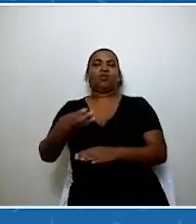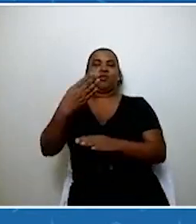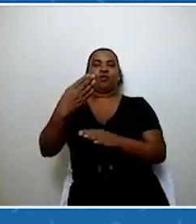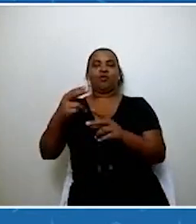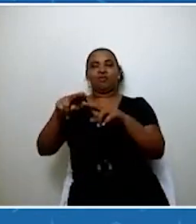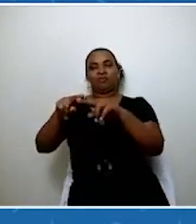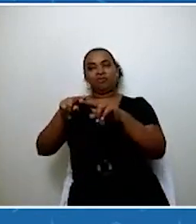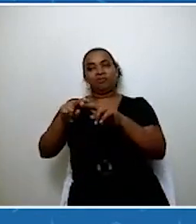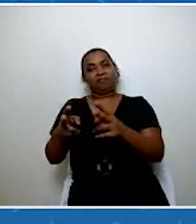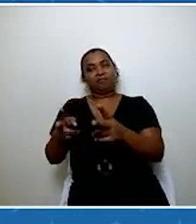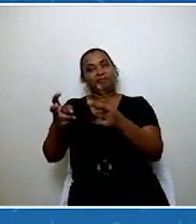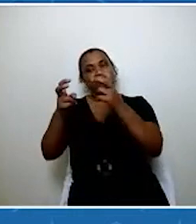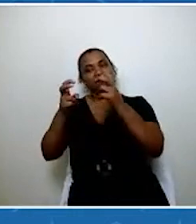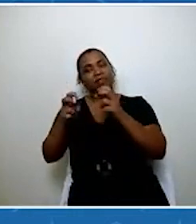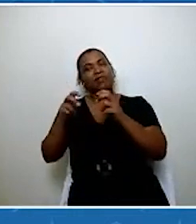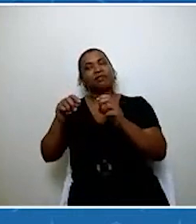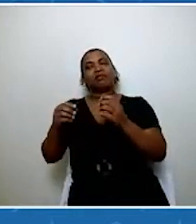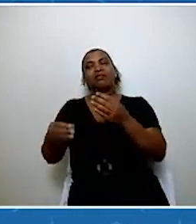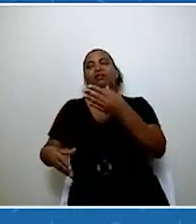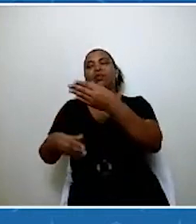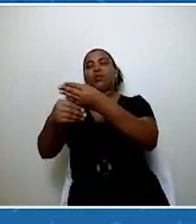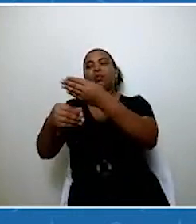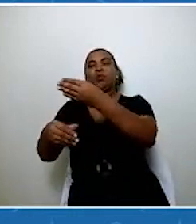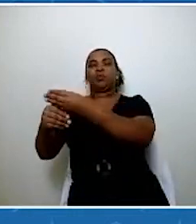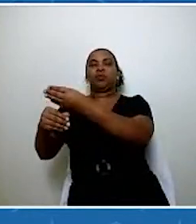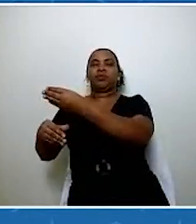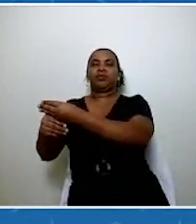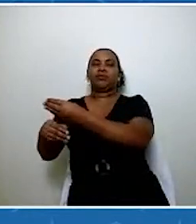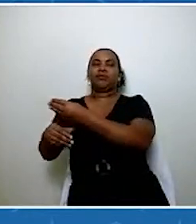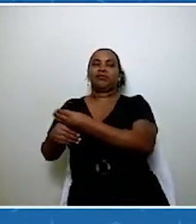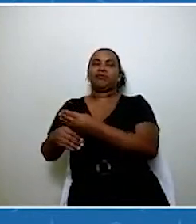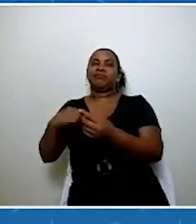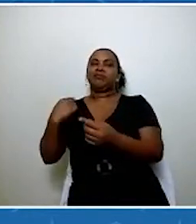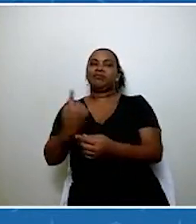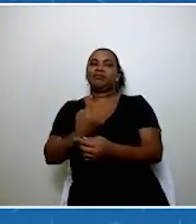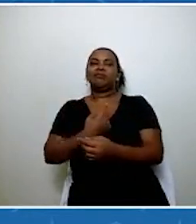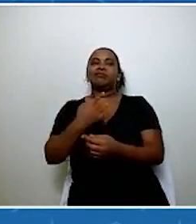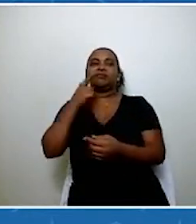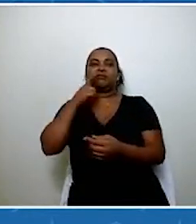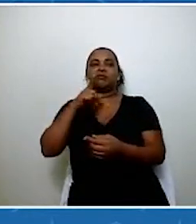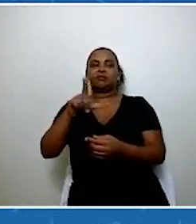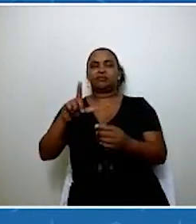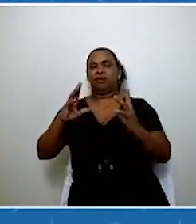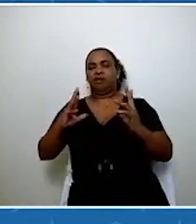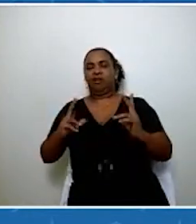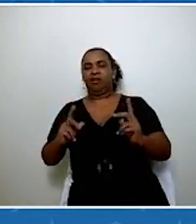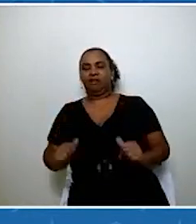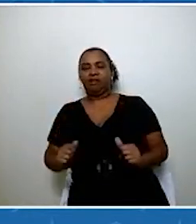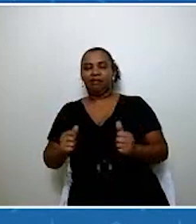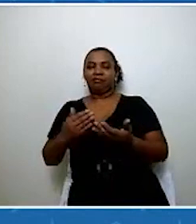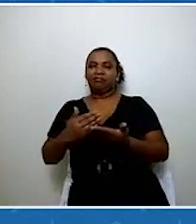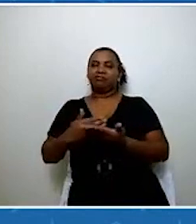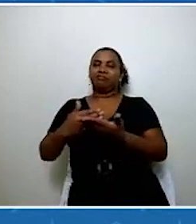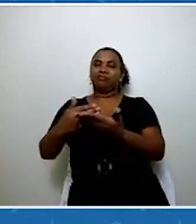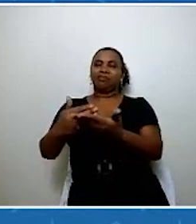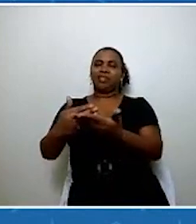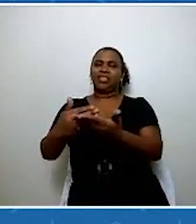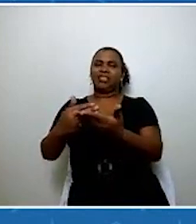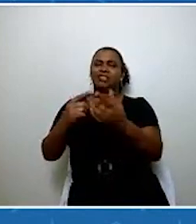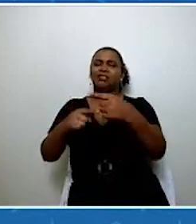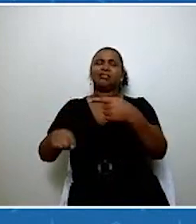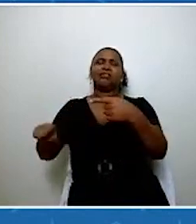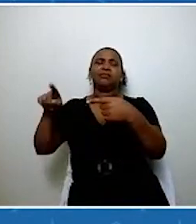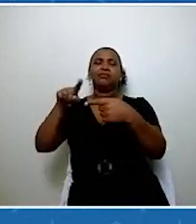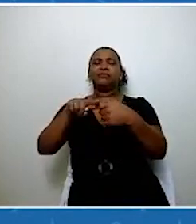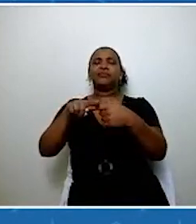contribuem para que a gente possa ter resíduos limpos, que possam ser encaminhados para reciclagem e possam contribuir com essa agenda